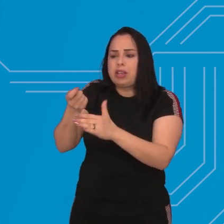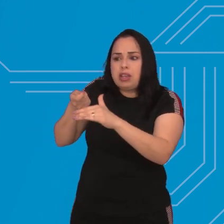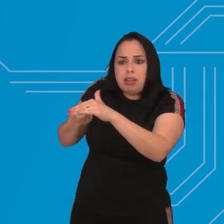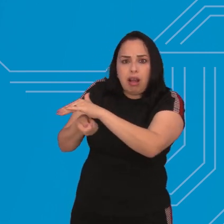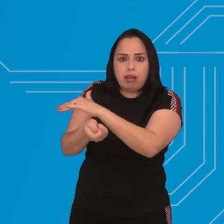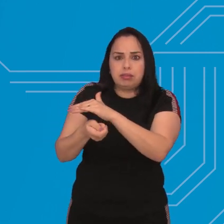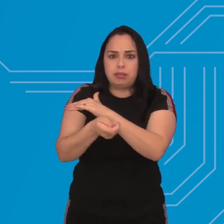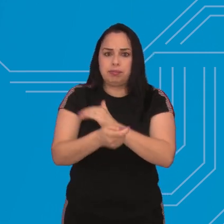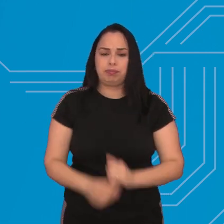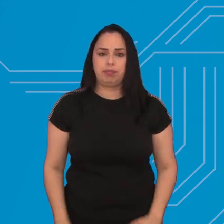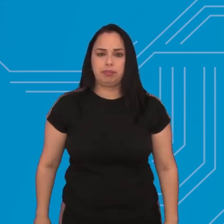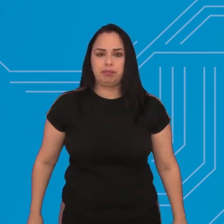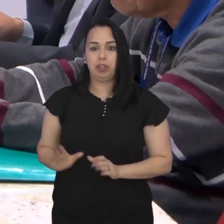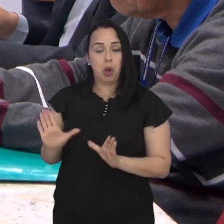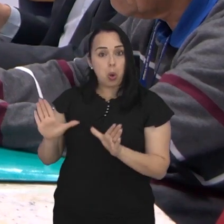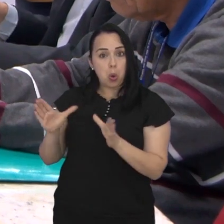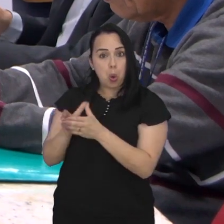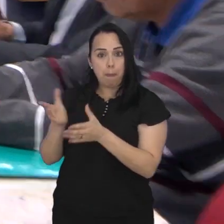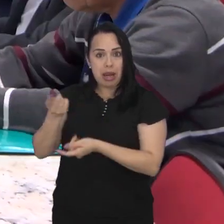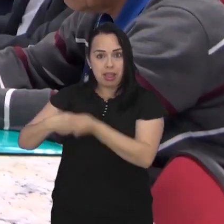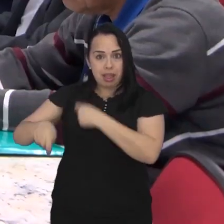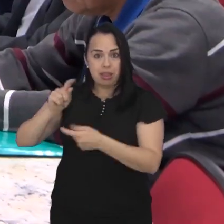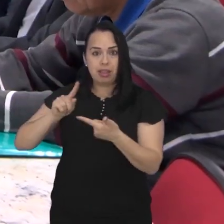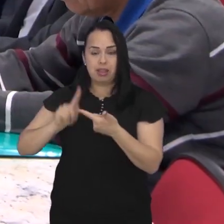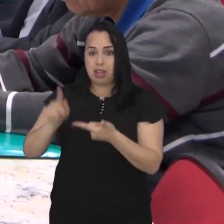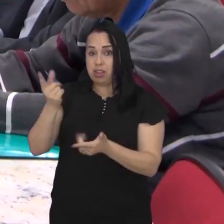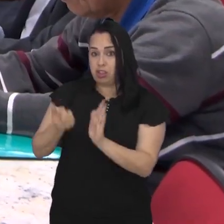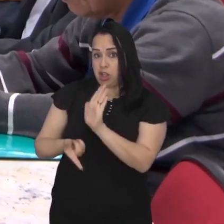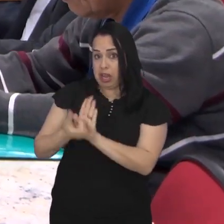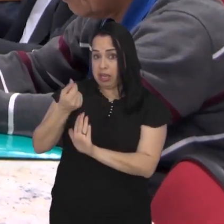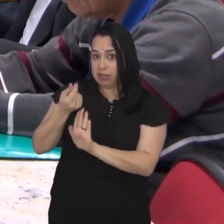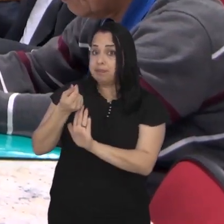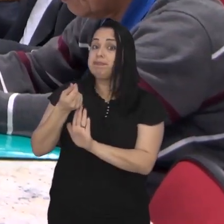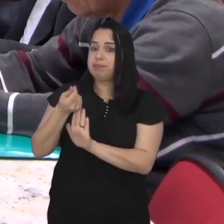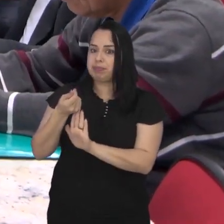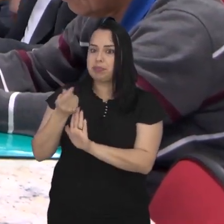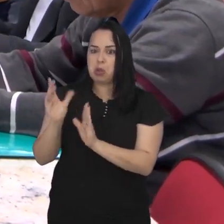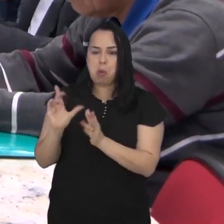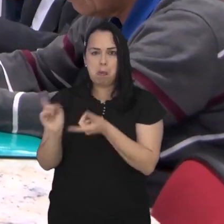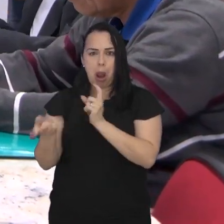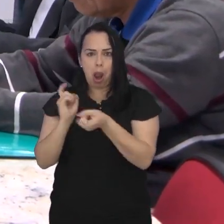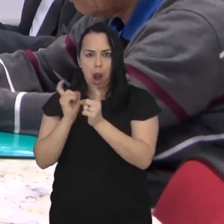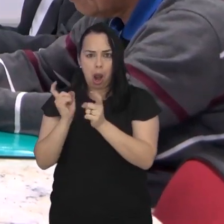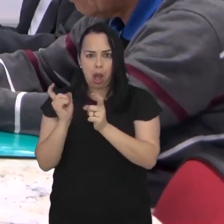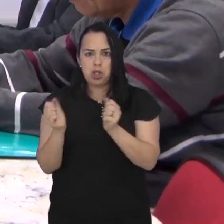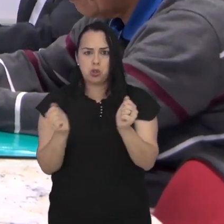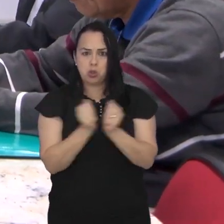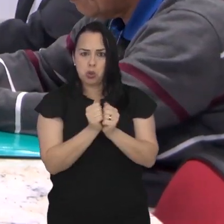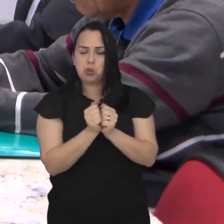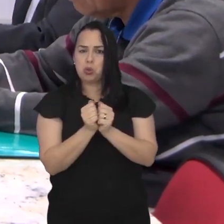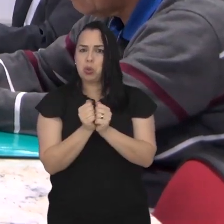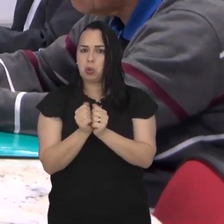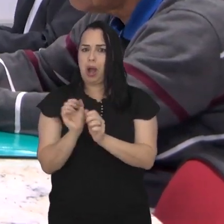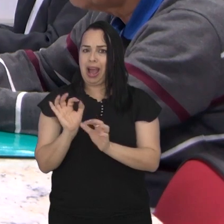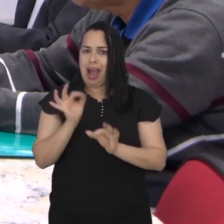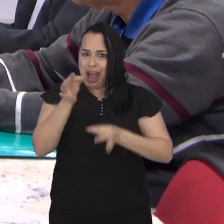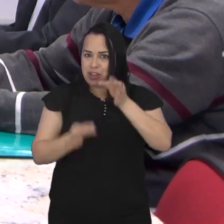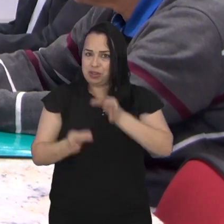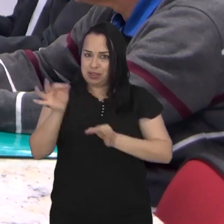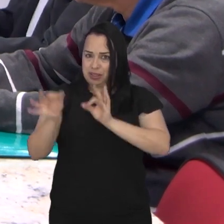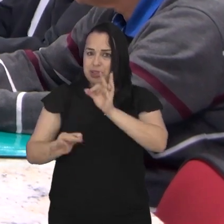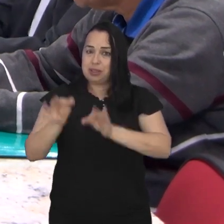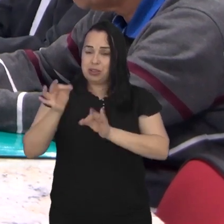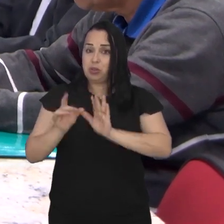Prefeitura na gestão da saúde A Comissão de Economia Finanças e Orçamento se reuniu com a Comissão de